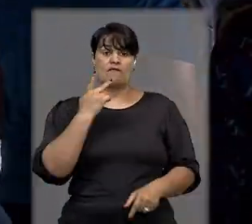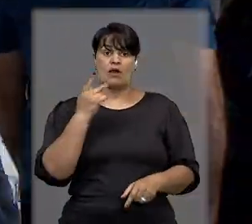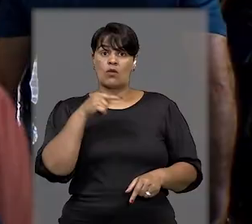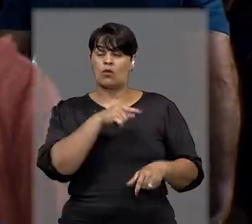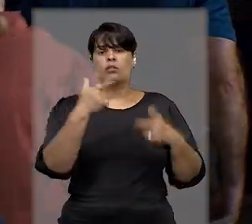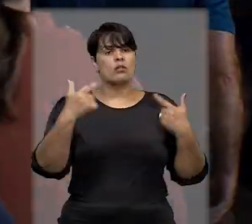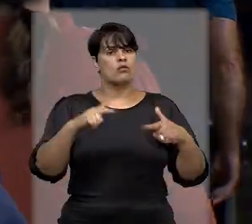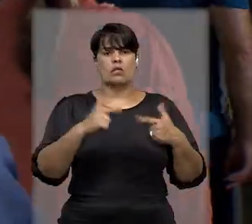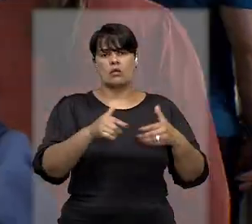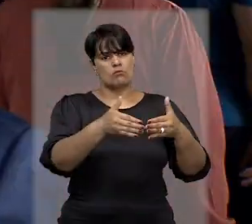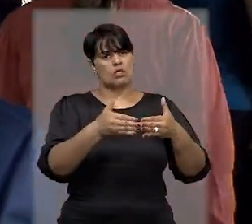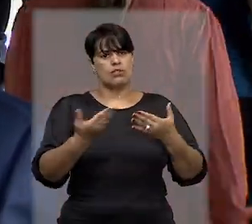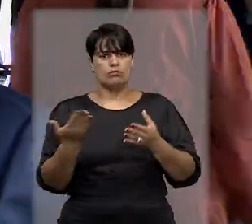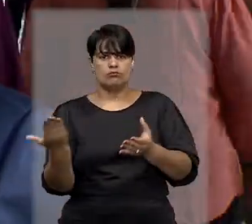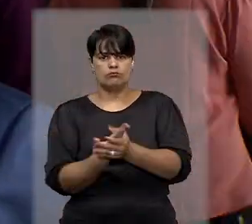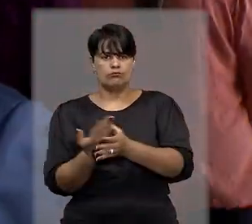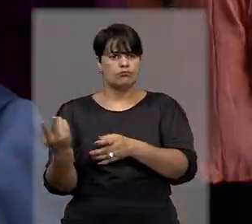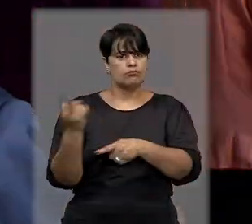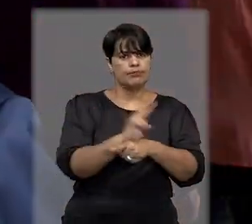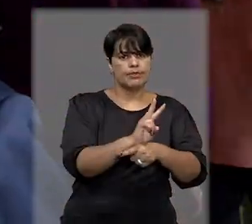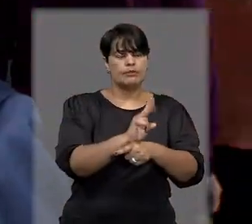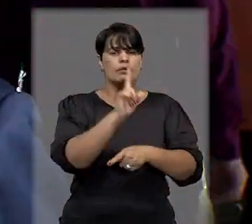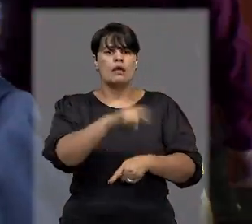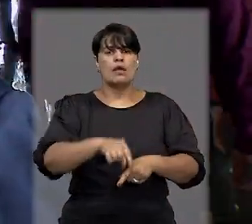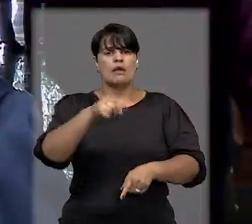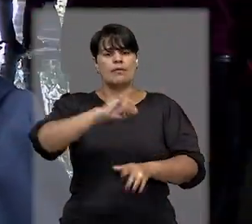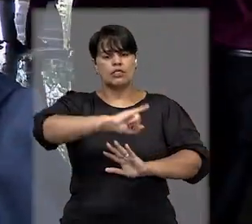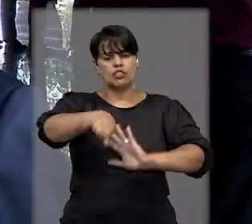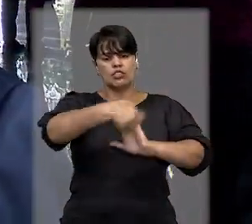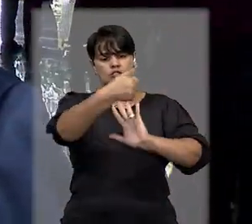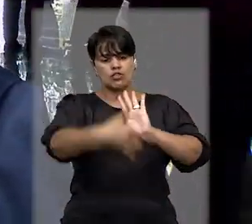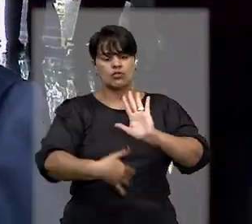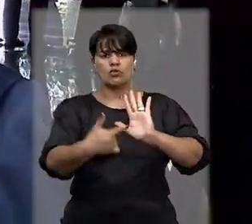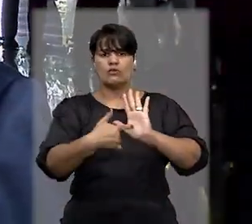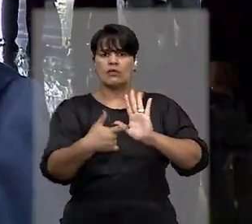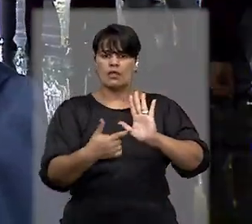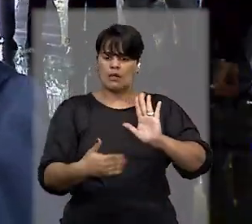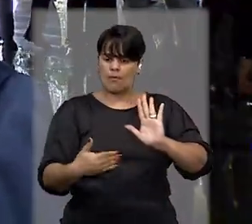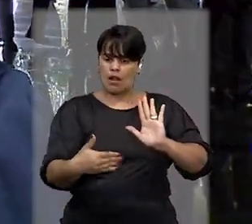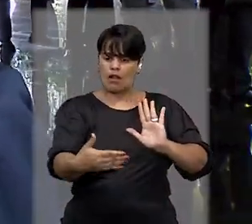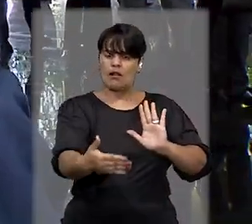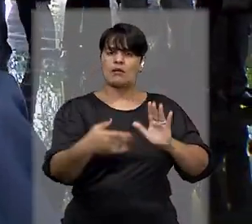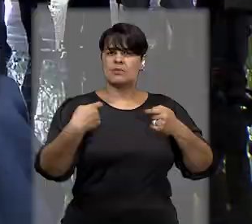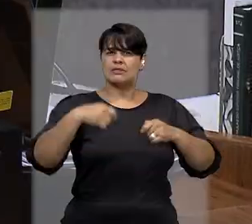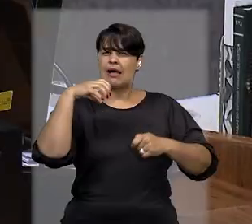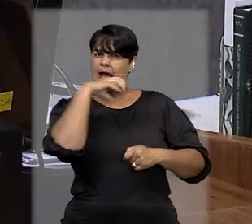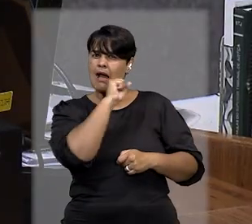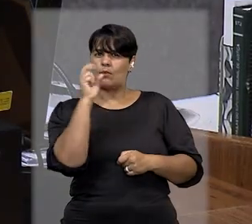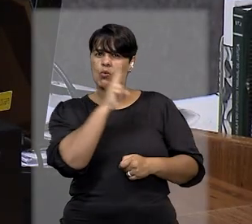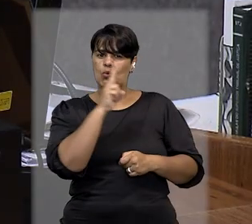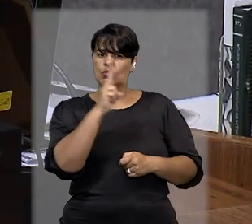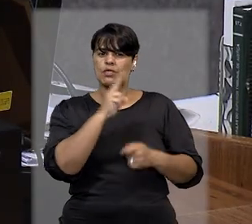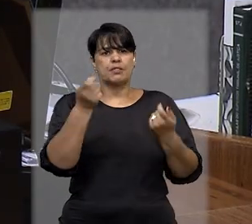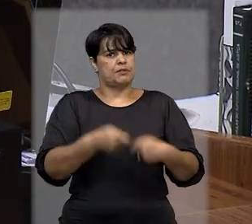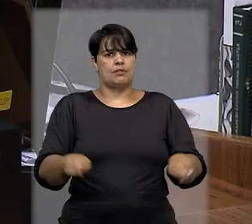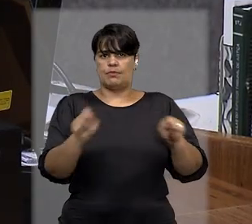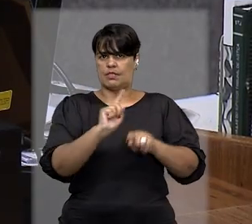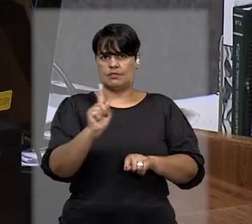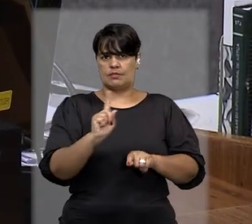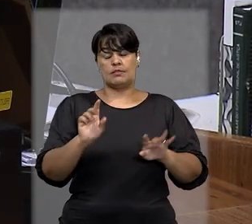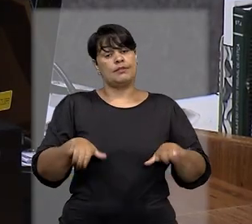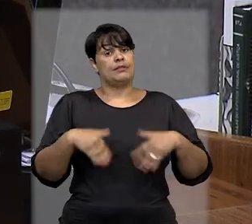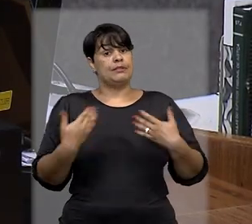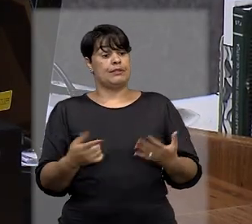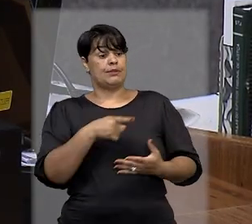pedido de eliminar para justificar o processamento do pedido de regime de plantão. Com isso, a interpelação